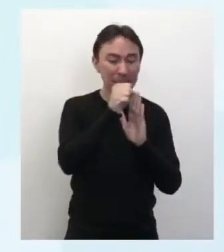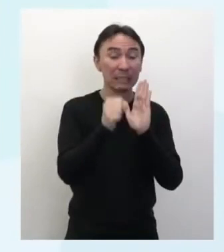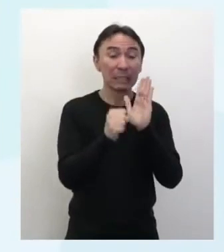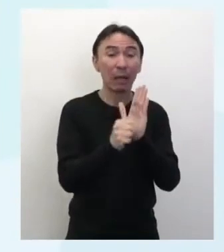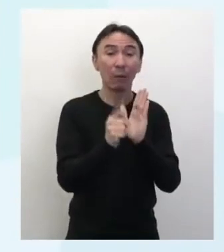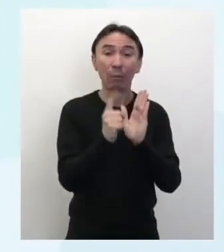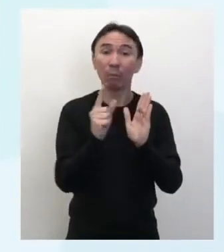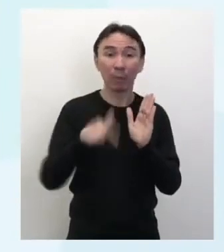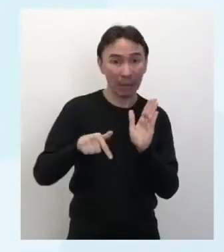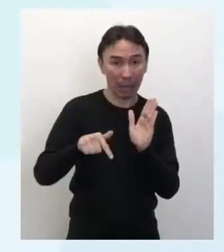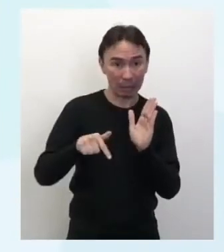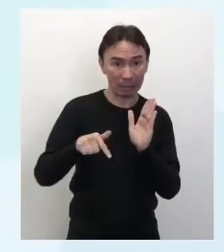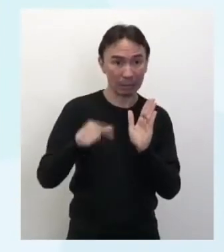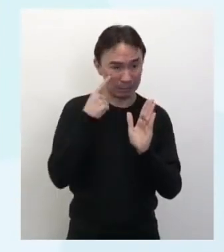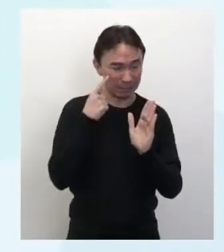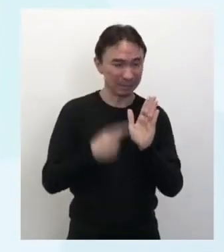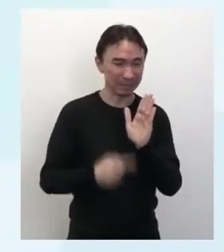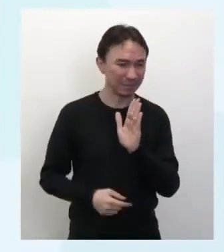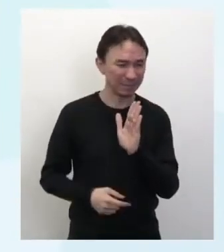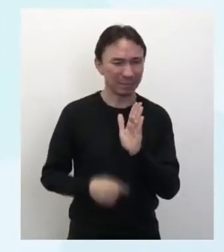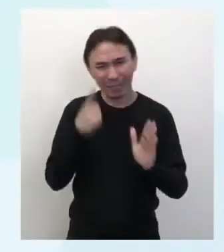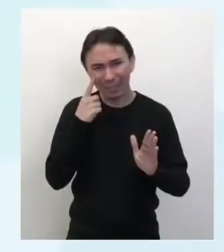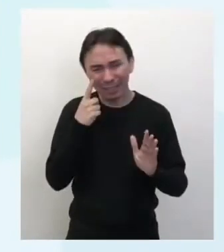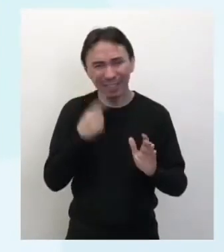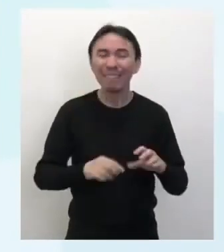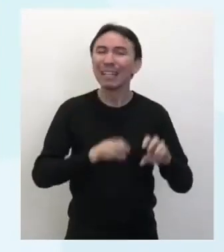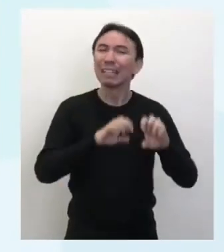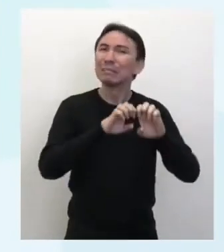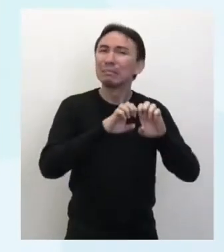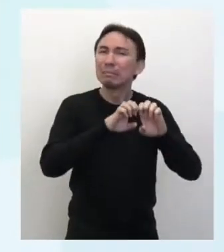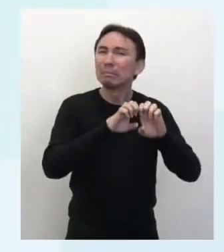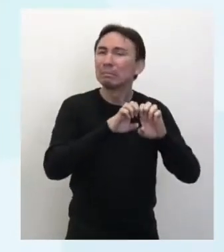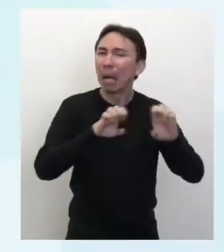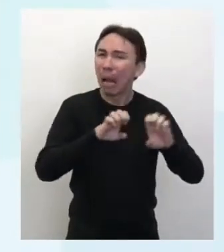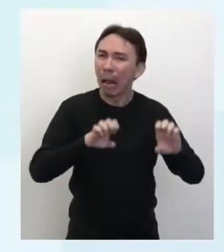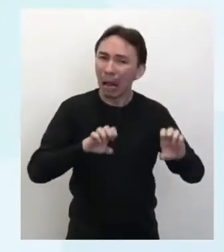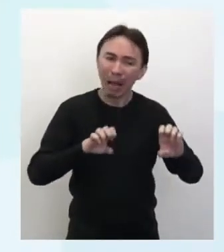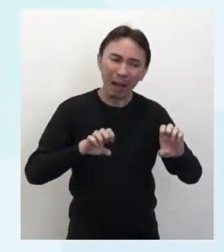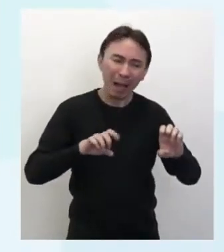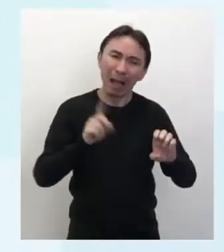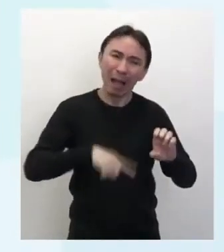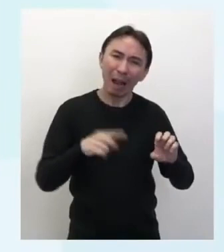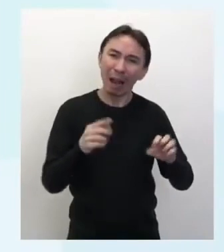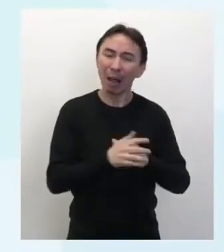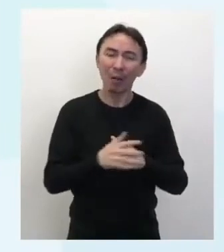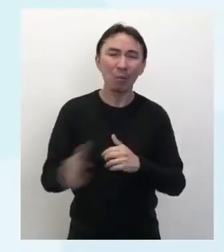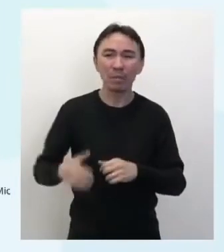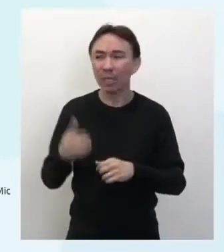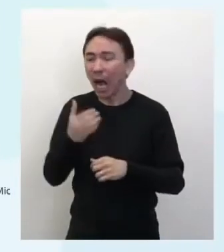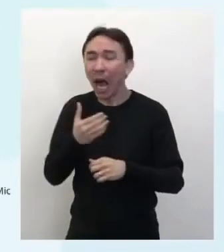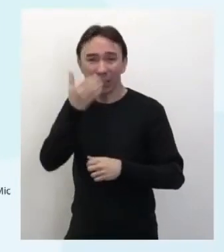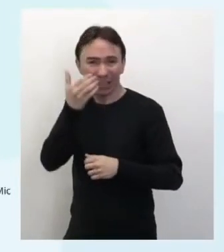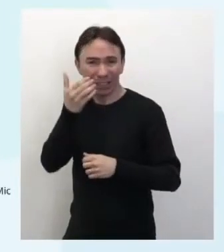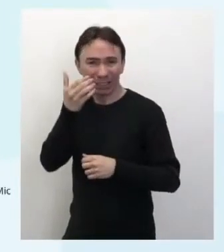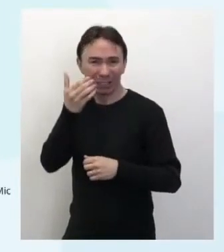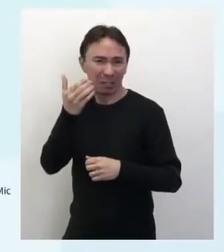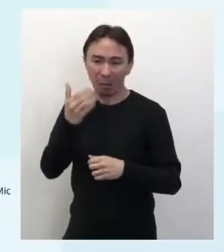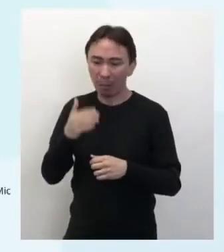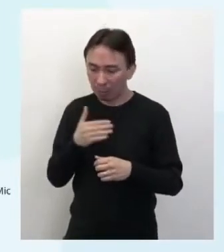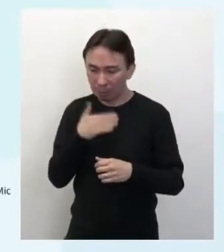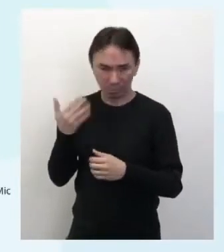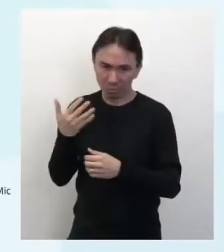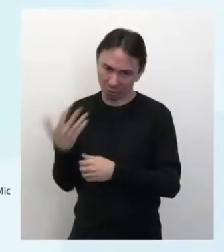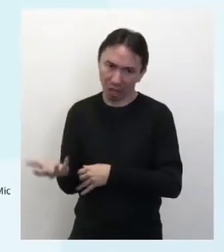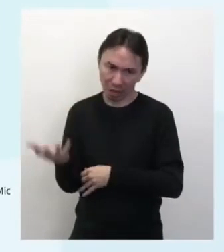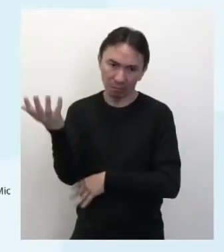ele estava observando lá uma estrutura que era, na verdade, de um vegetal já morto. E aí ele viu uma estrutura assim, ó.